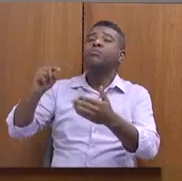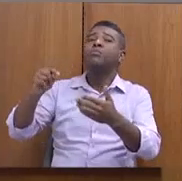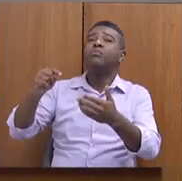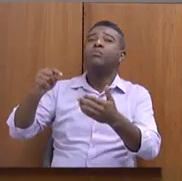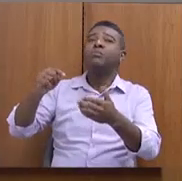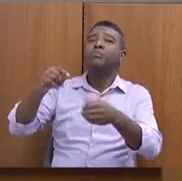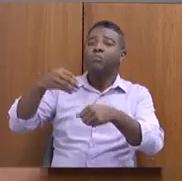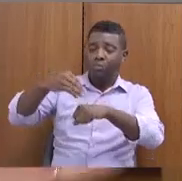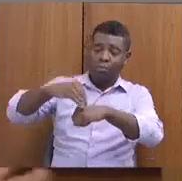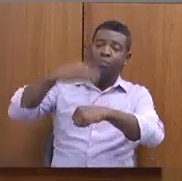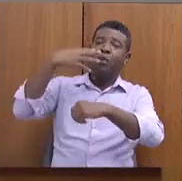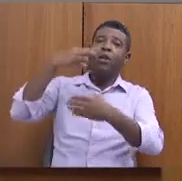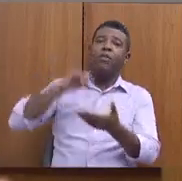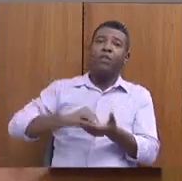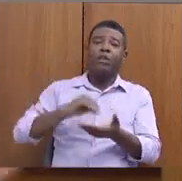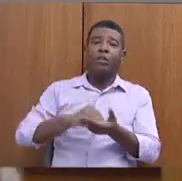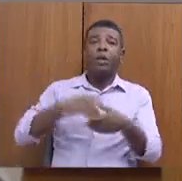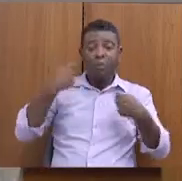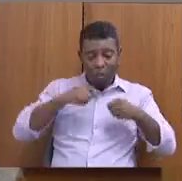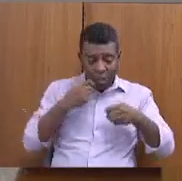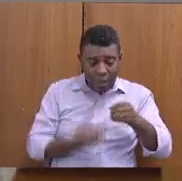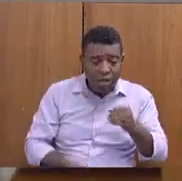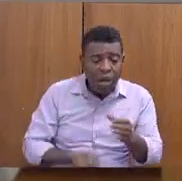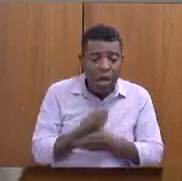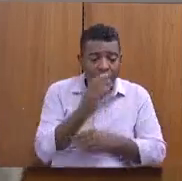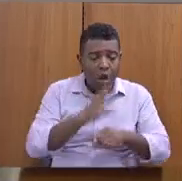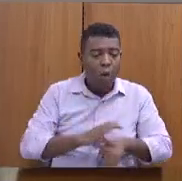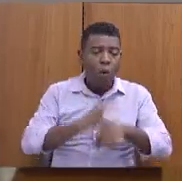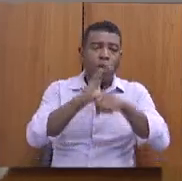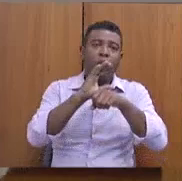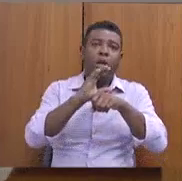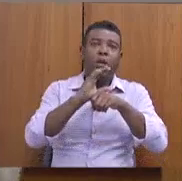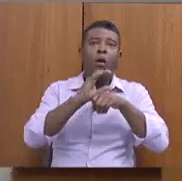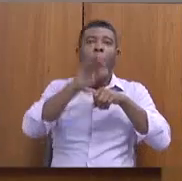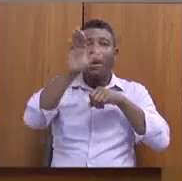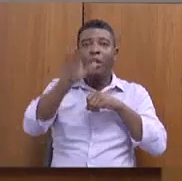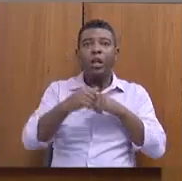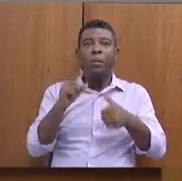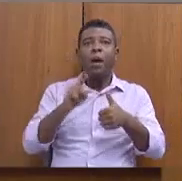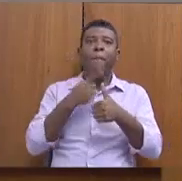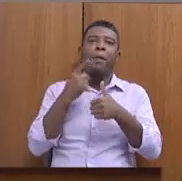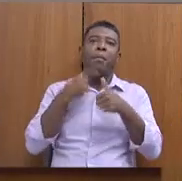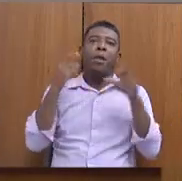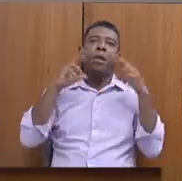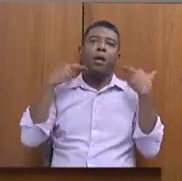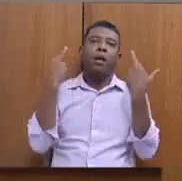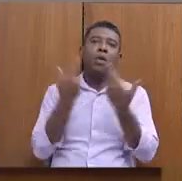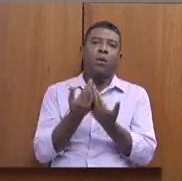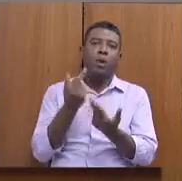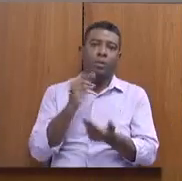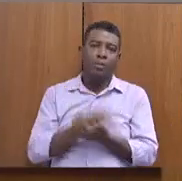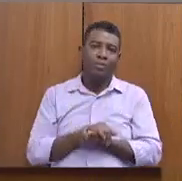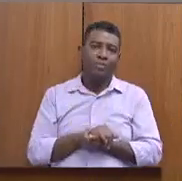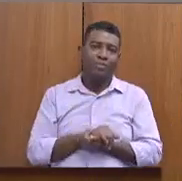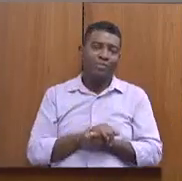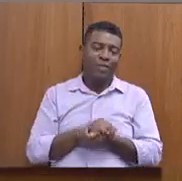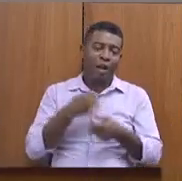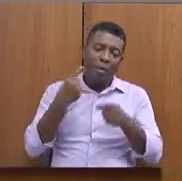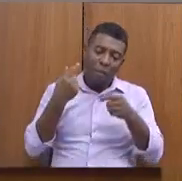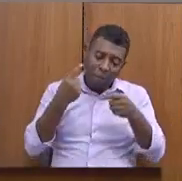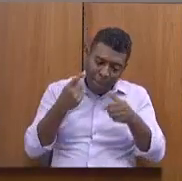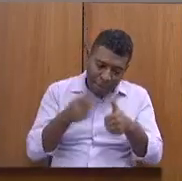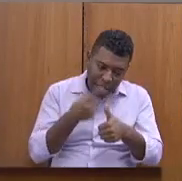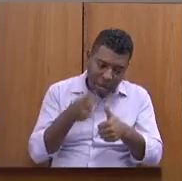chamar a primeira reunião. A questão da